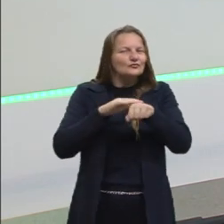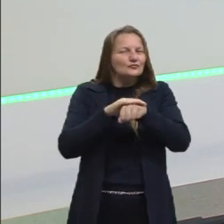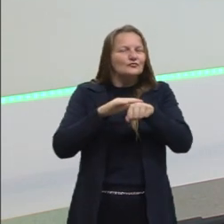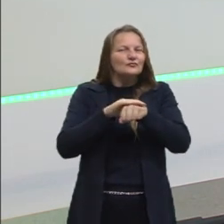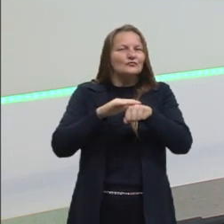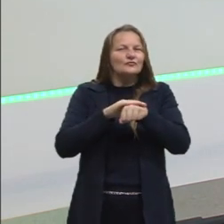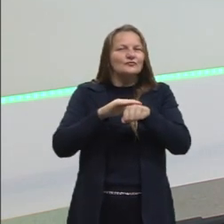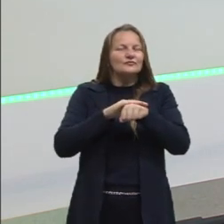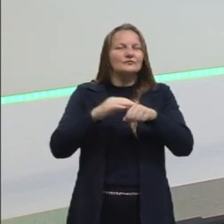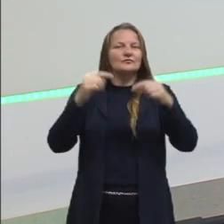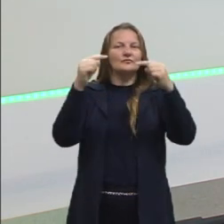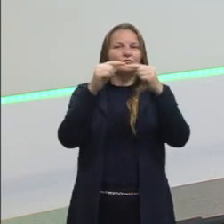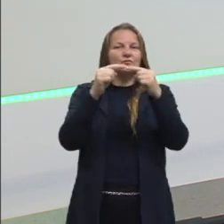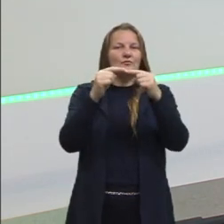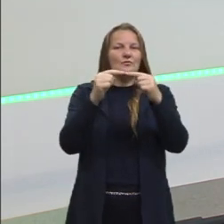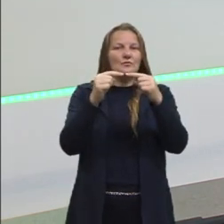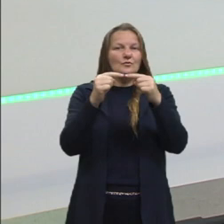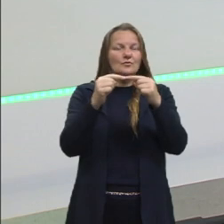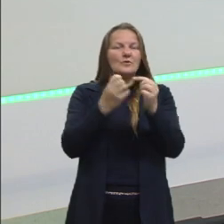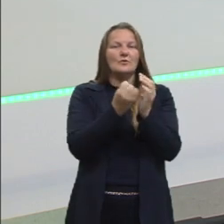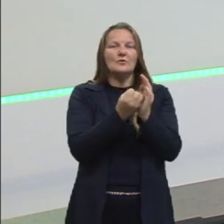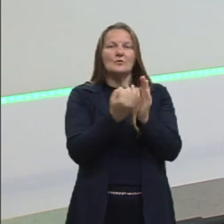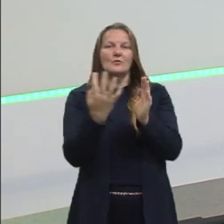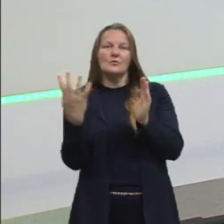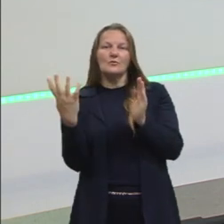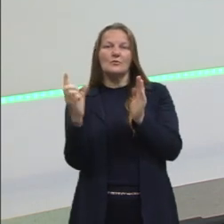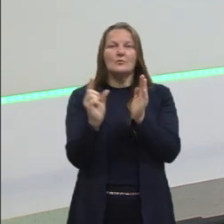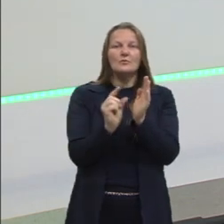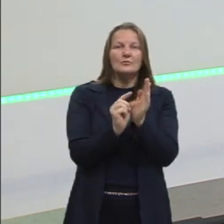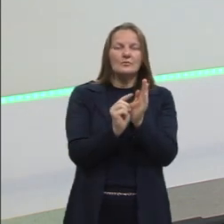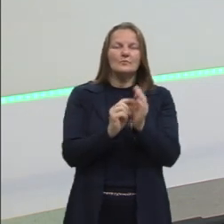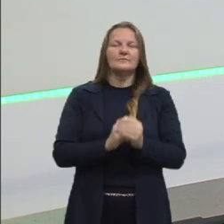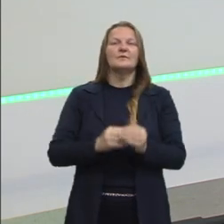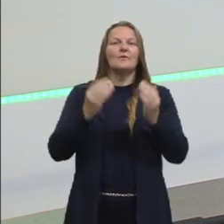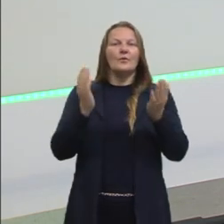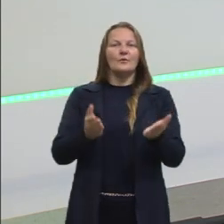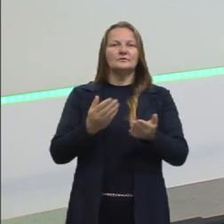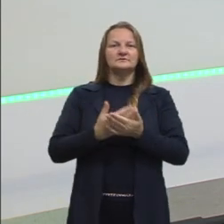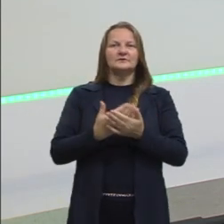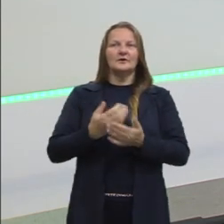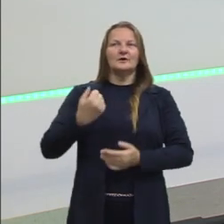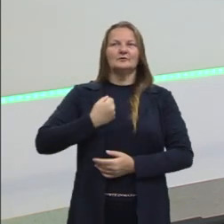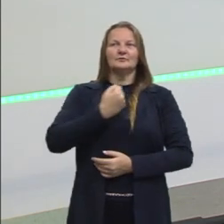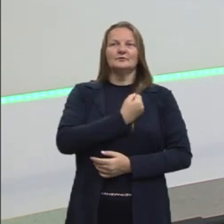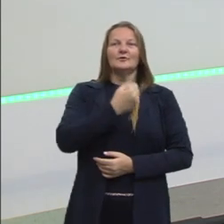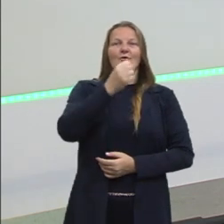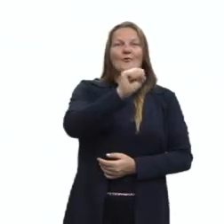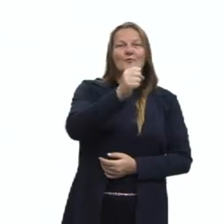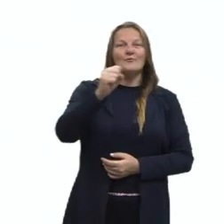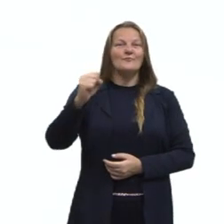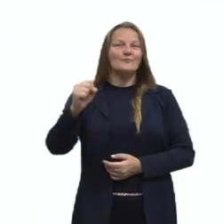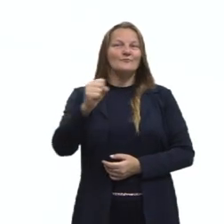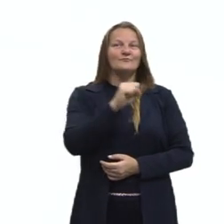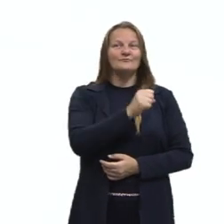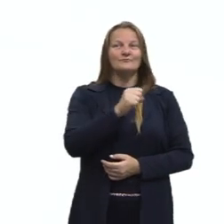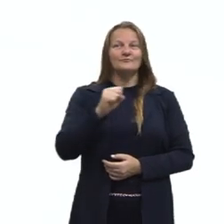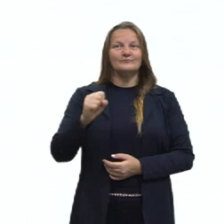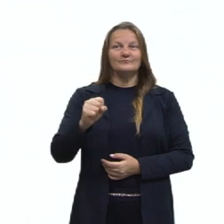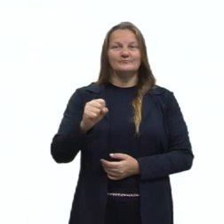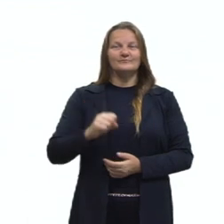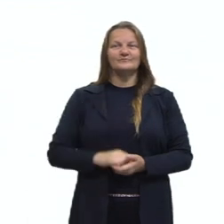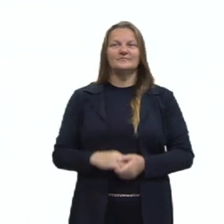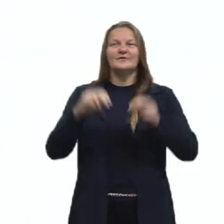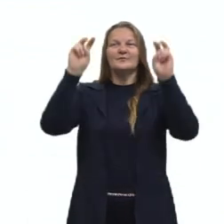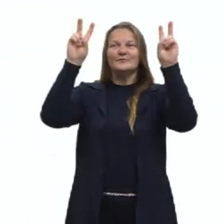análise combinatória. E hoje nós vamos para a nossa aula de número 88 e o tema da nossa